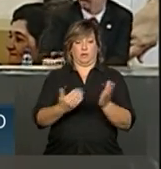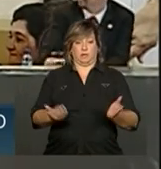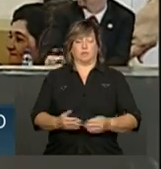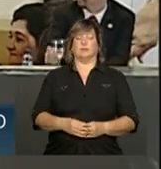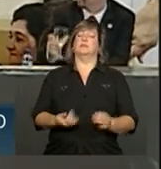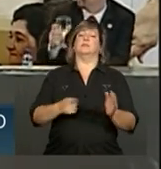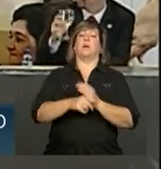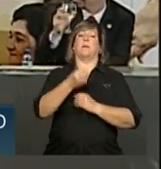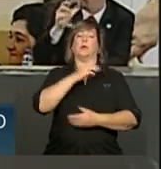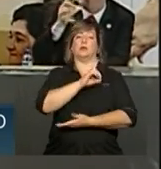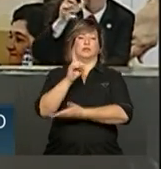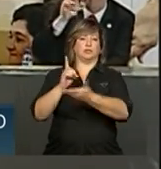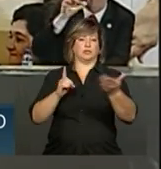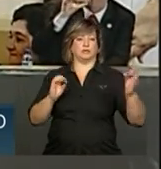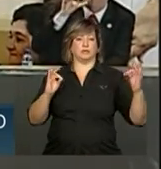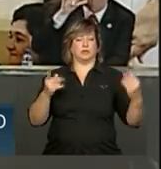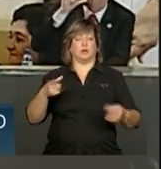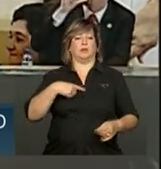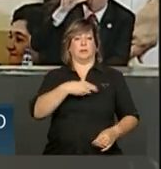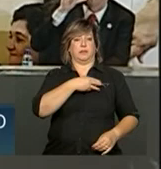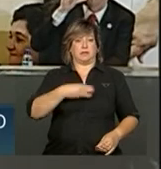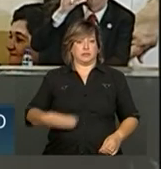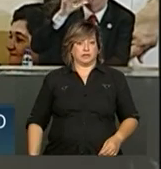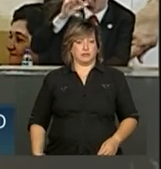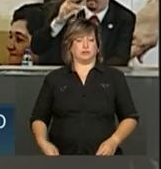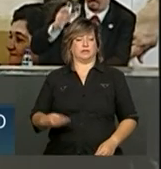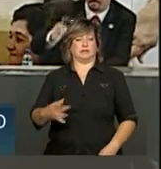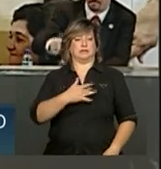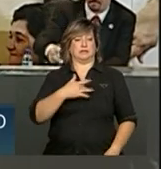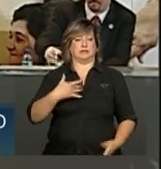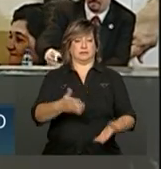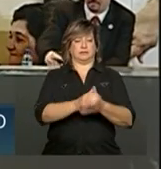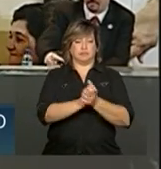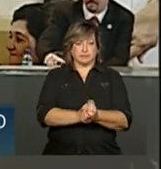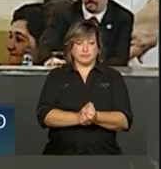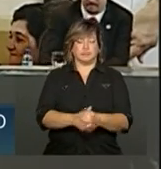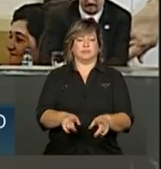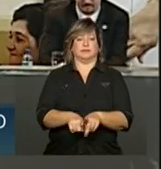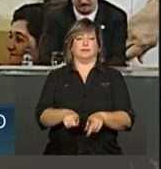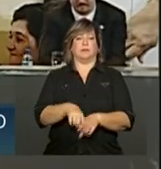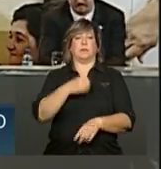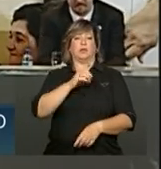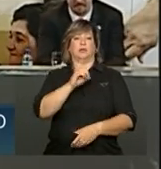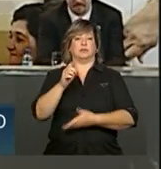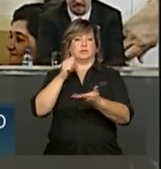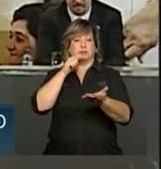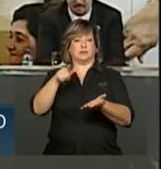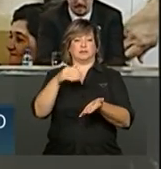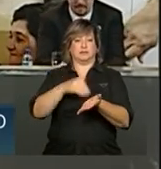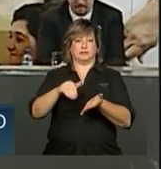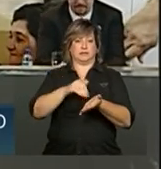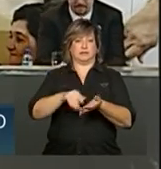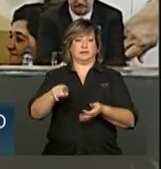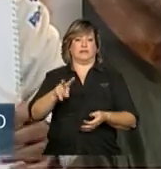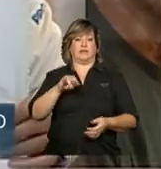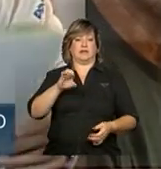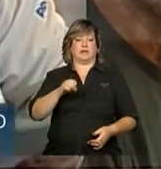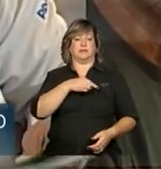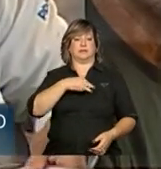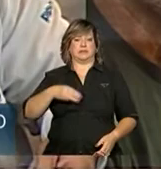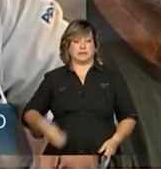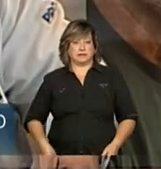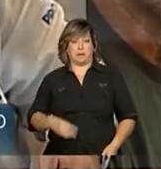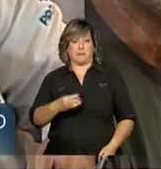Bom, bom dia a todos e a todas, bom dia ao ministro Alexandre Padilha, bom dia à secretária, à vice-ministra Márcia Cobas,